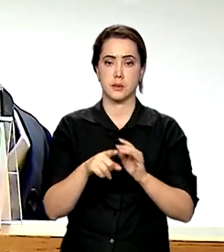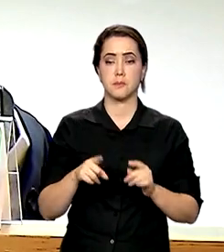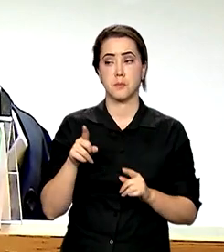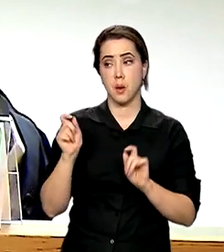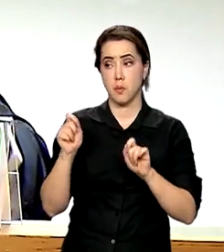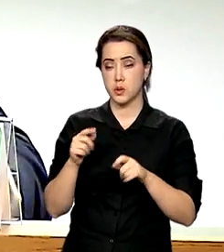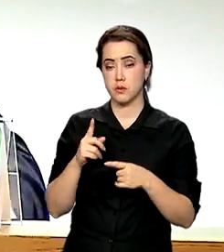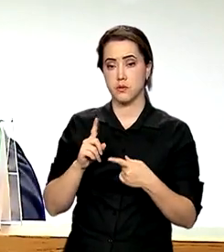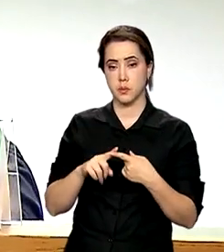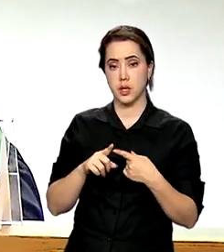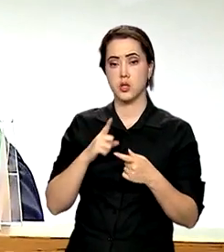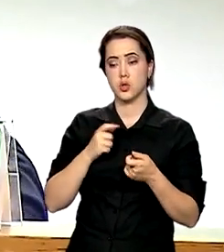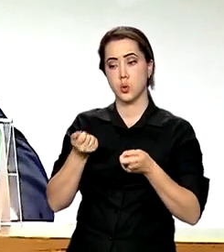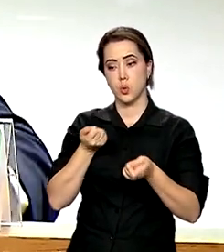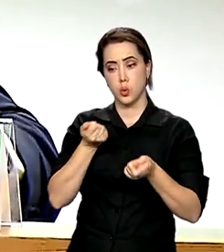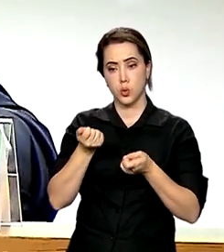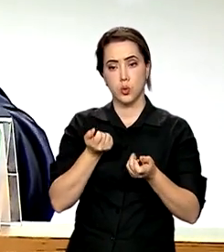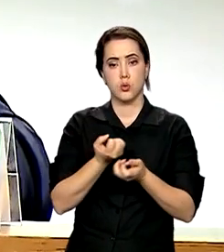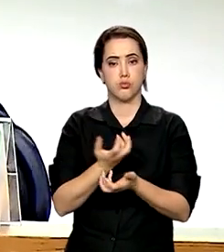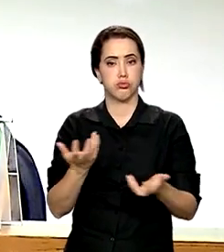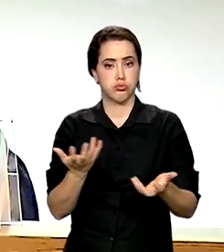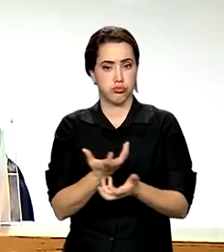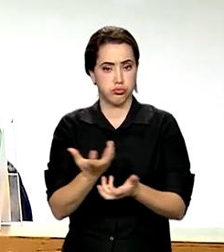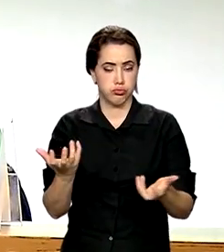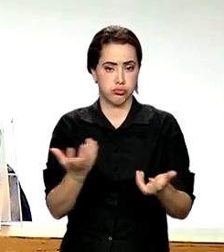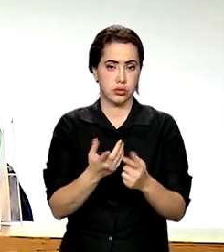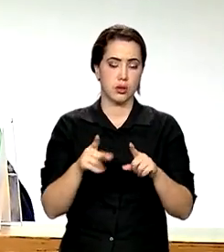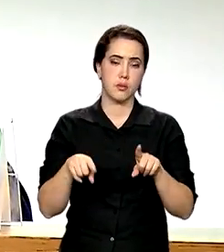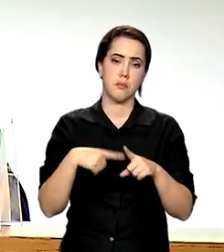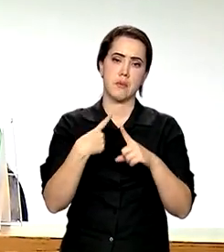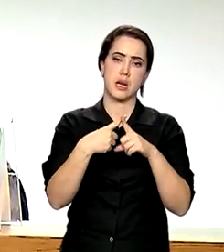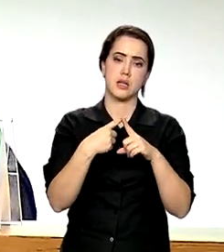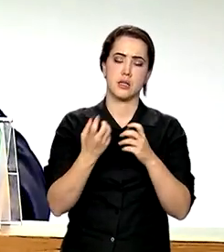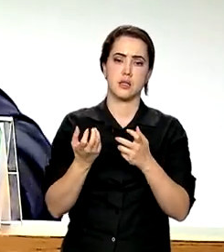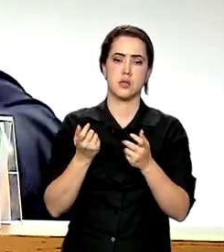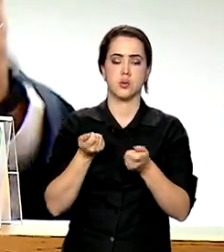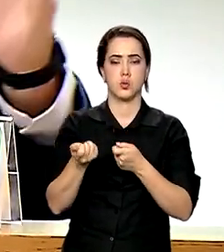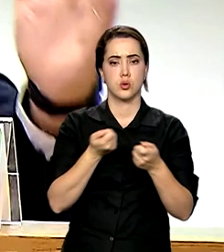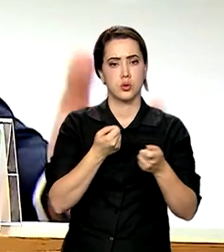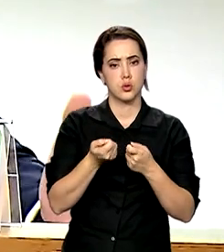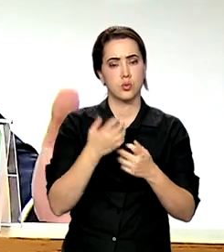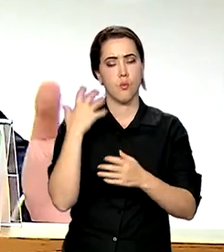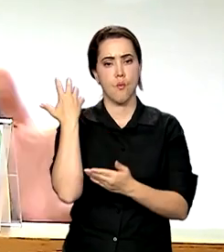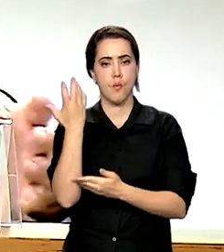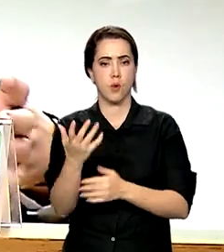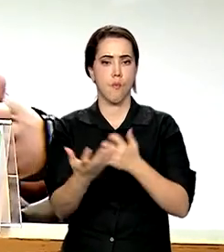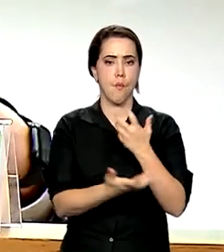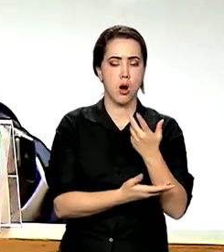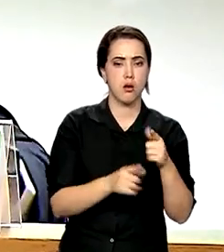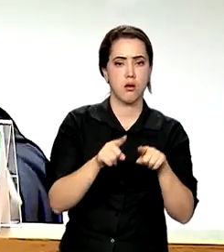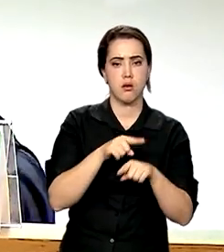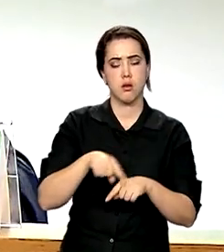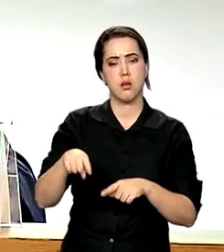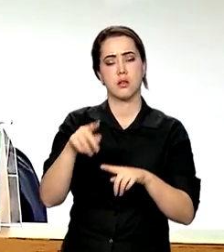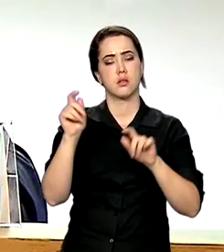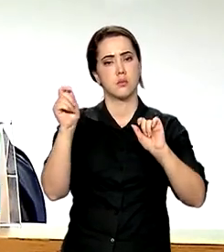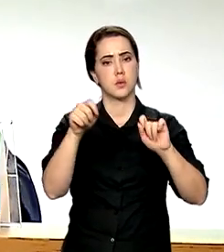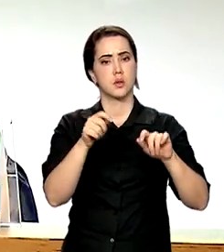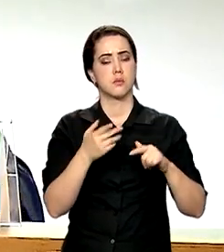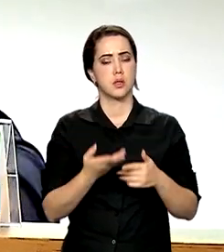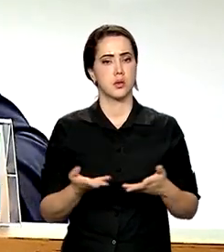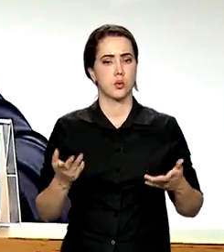o sistema de monitoramento de queimadas, mais o sistema de monitoramento do desmatamento e mais as emissões. E isso é que permitiu